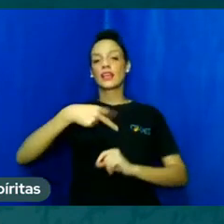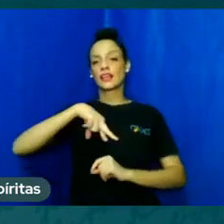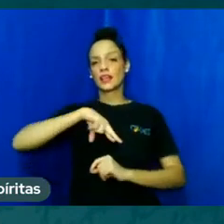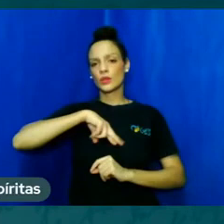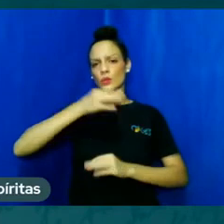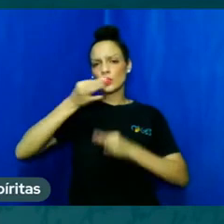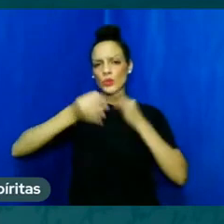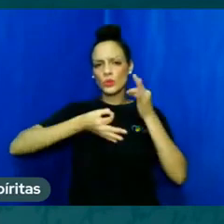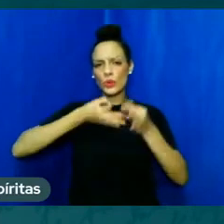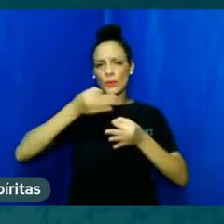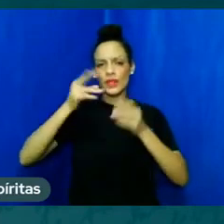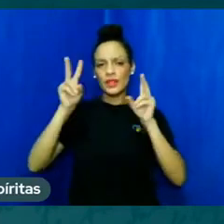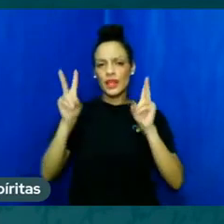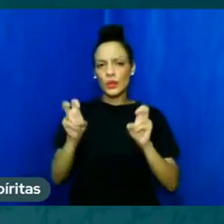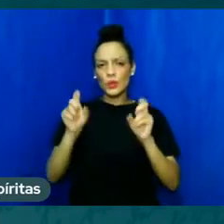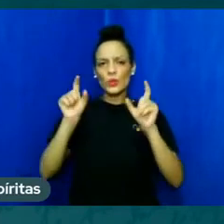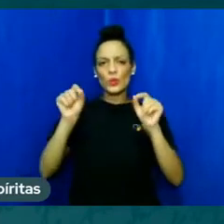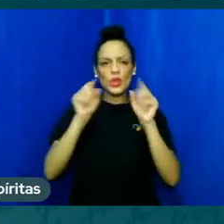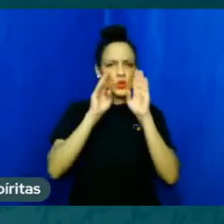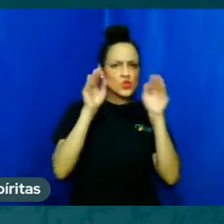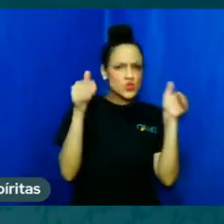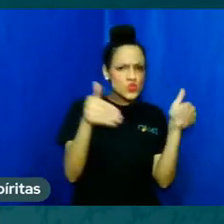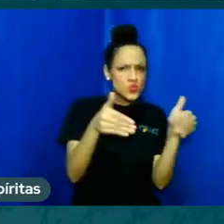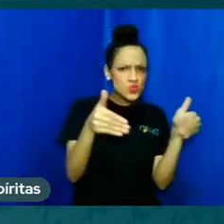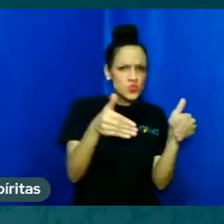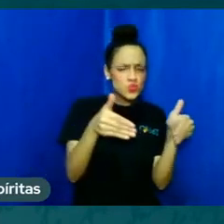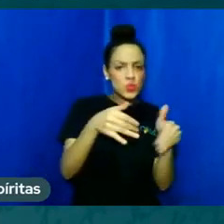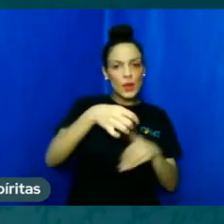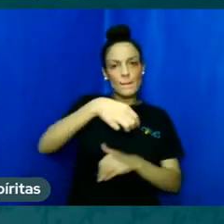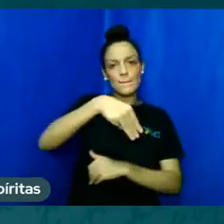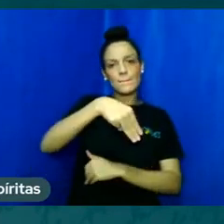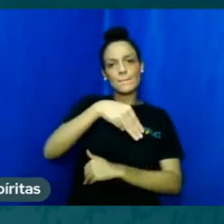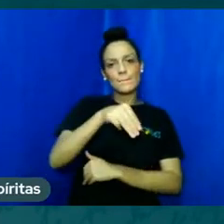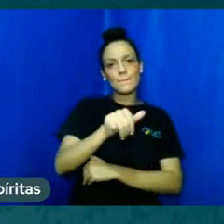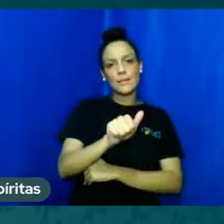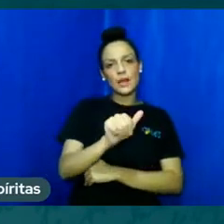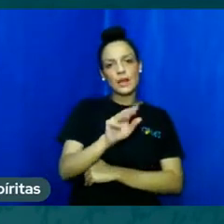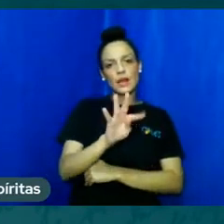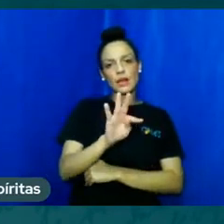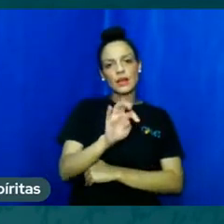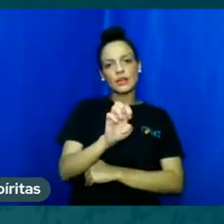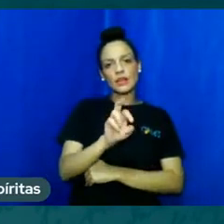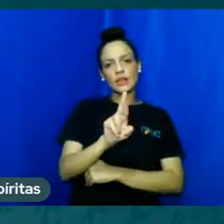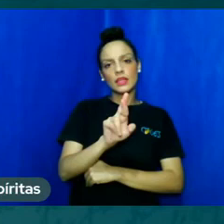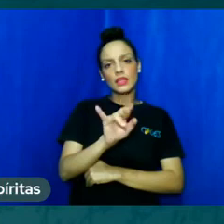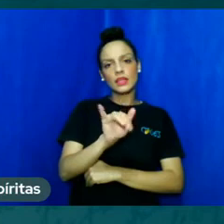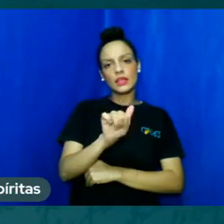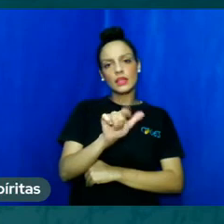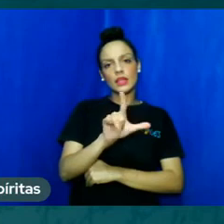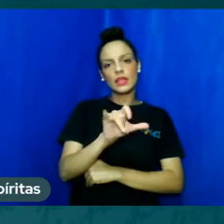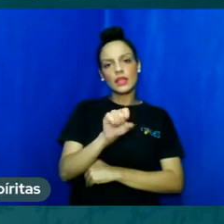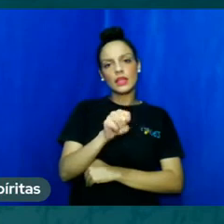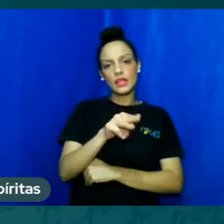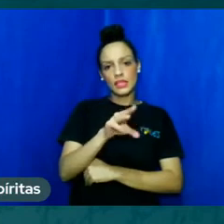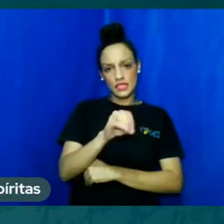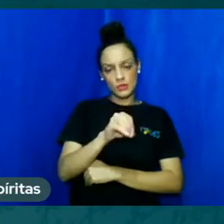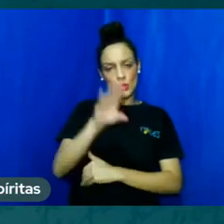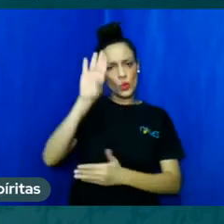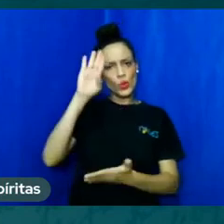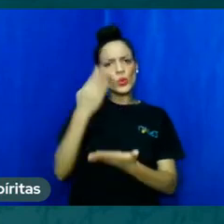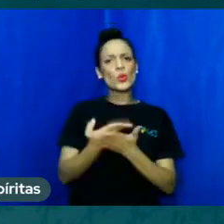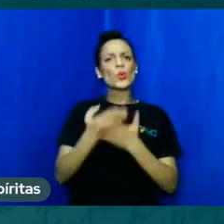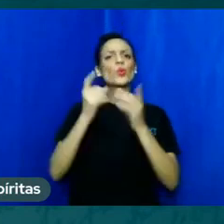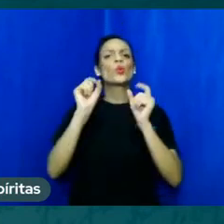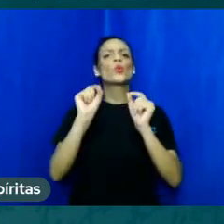materialismo, Do quanto a crença materialista, de que depois da morte nós temos o nada, ela ajuda